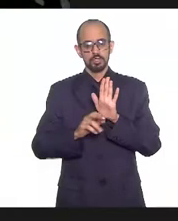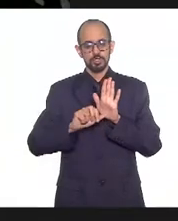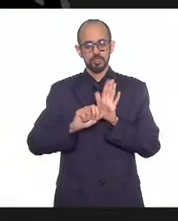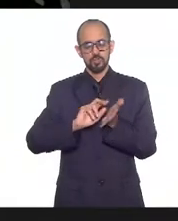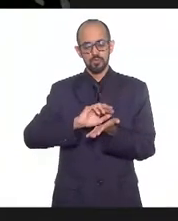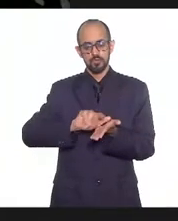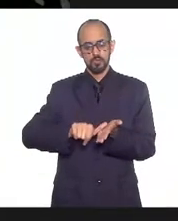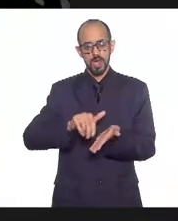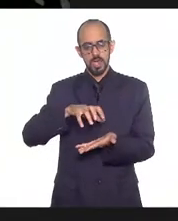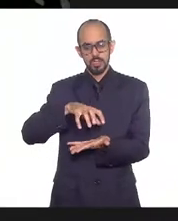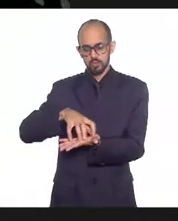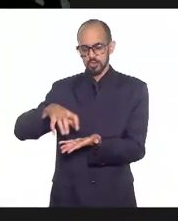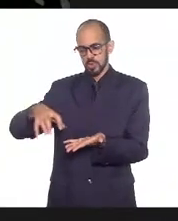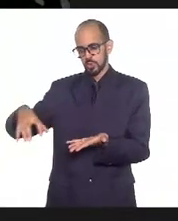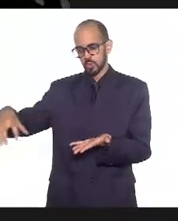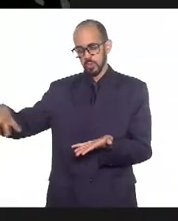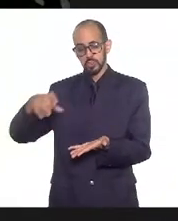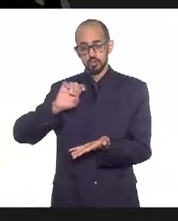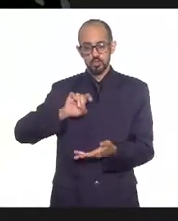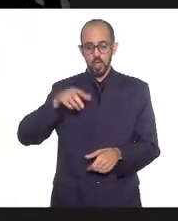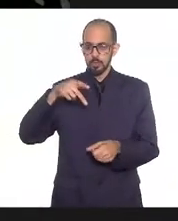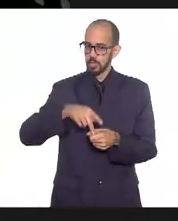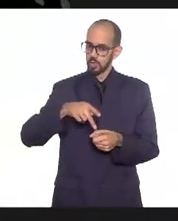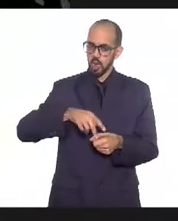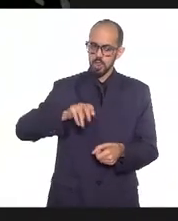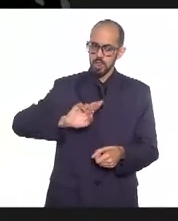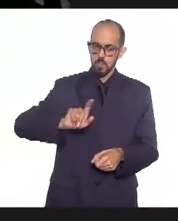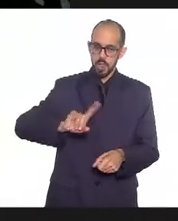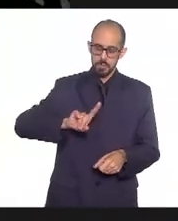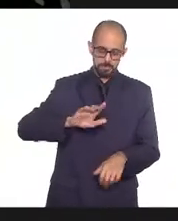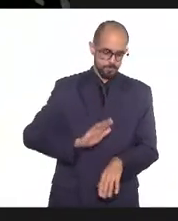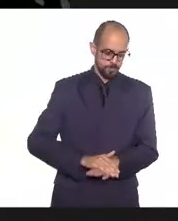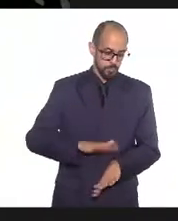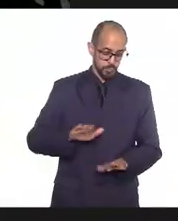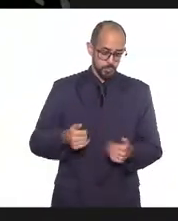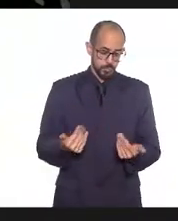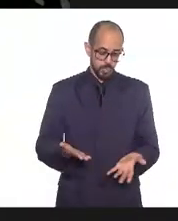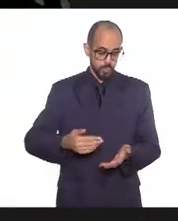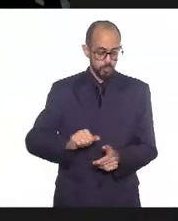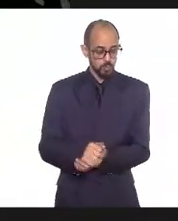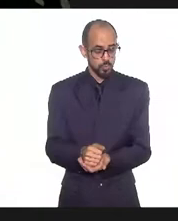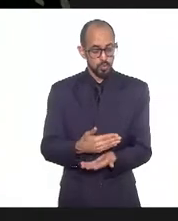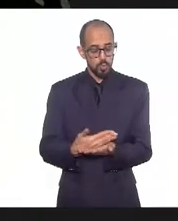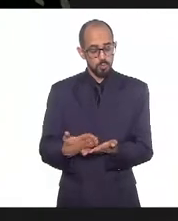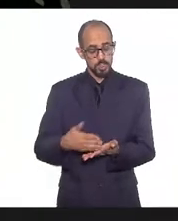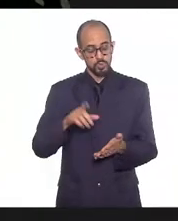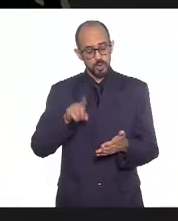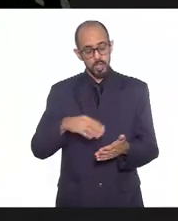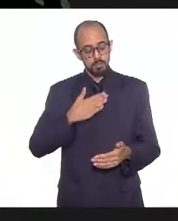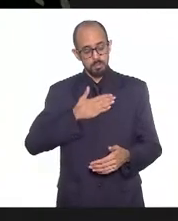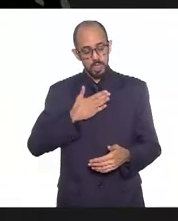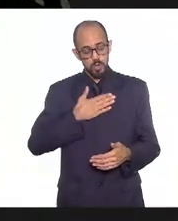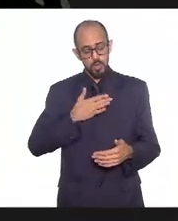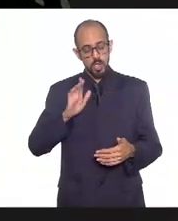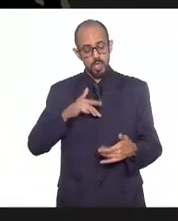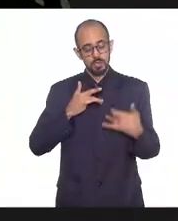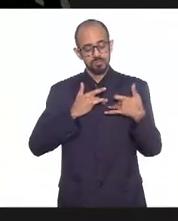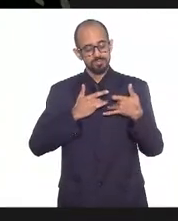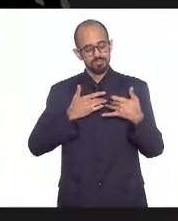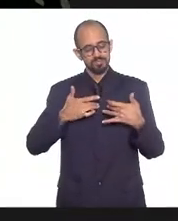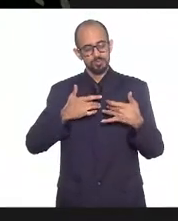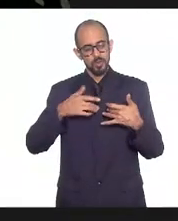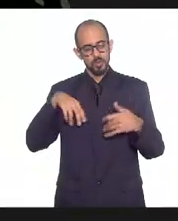não só a categoria petroleira. Queria iniciar a minha fala me solidarizando com os quase